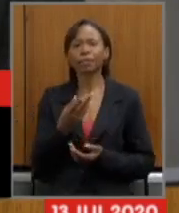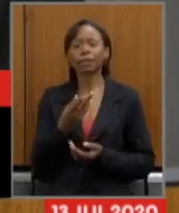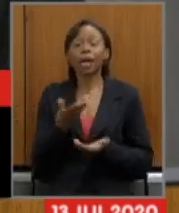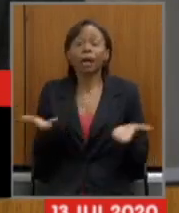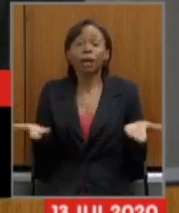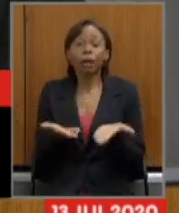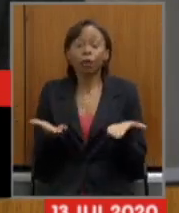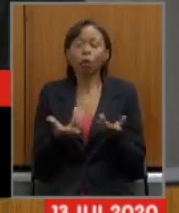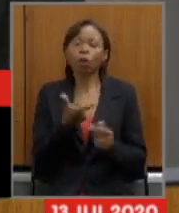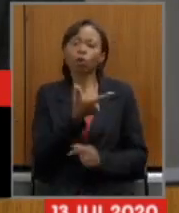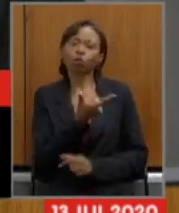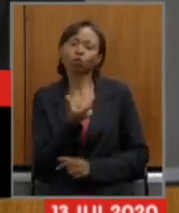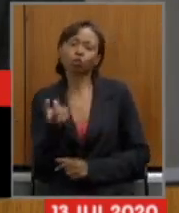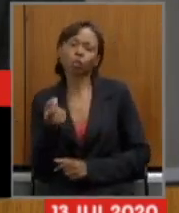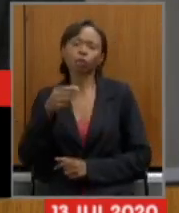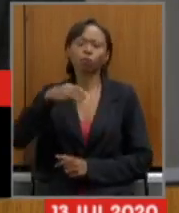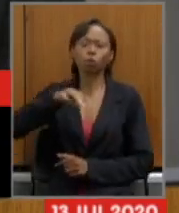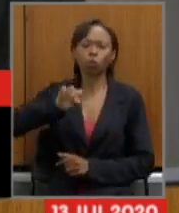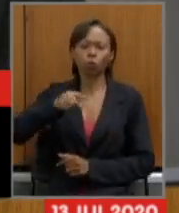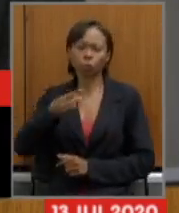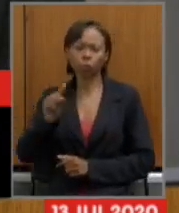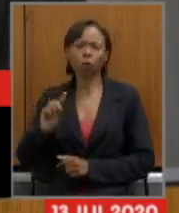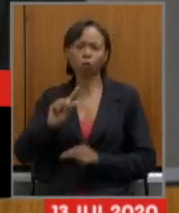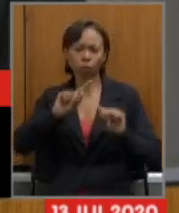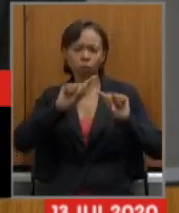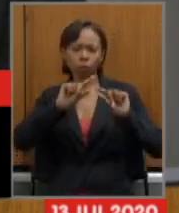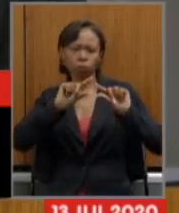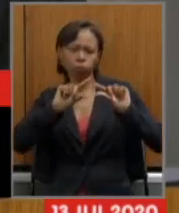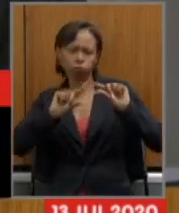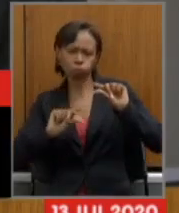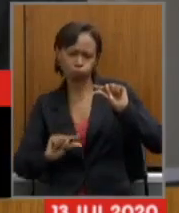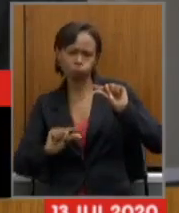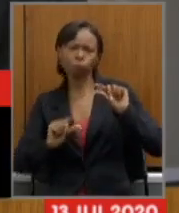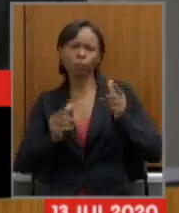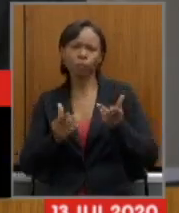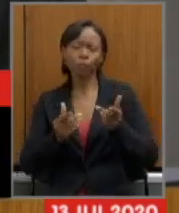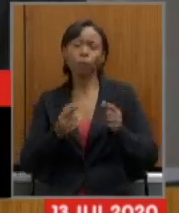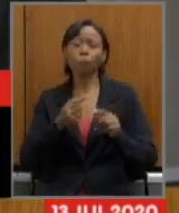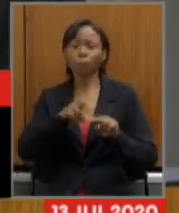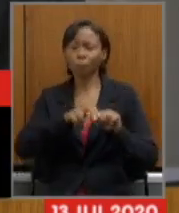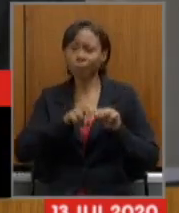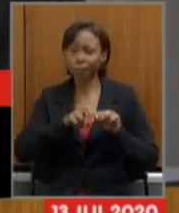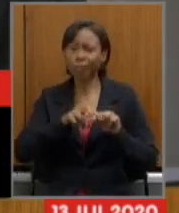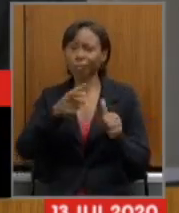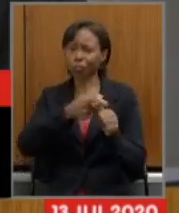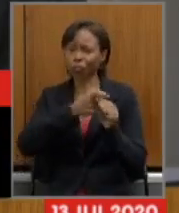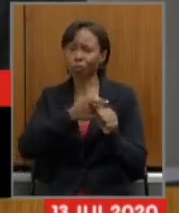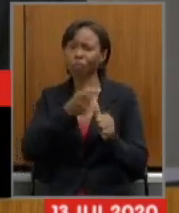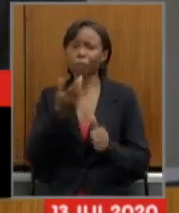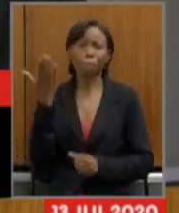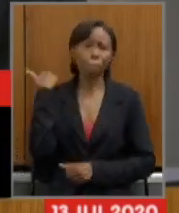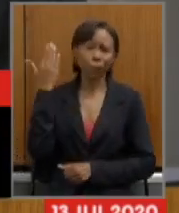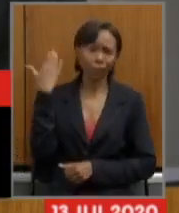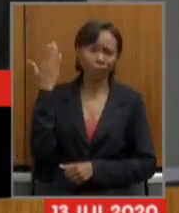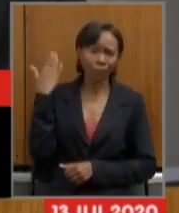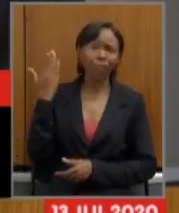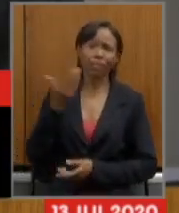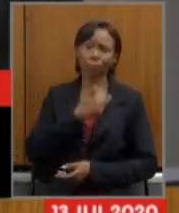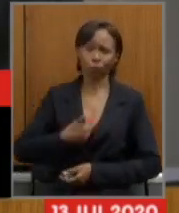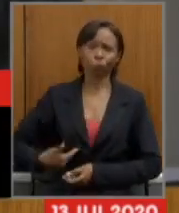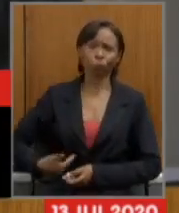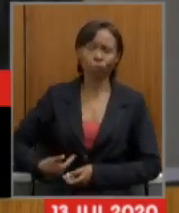da ordem de 200 milhões mensais isso refere-se à administração passada tivemos que pagar os consignados